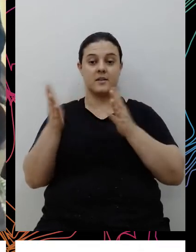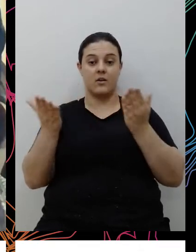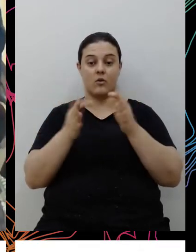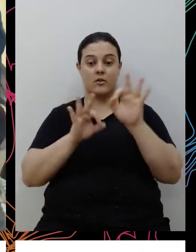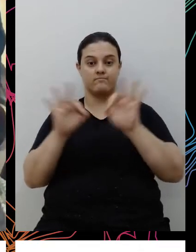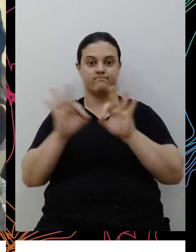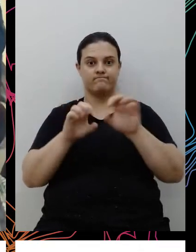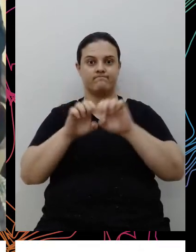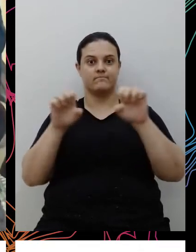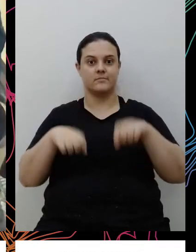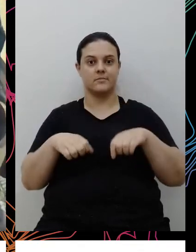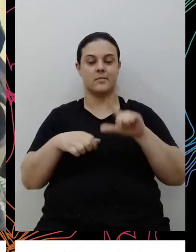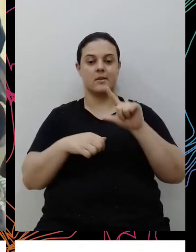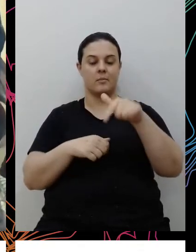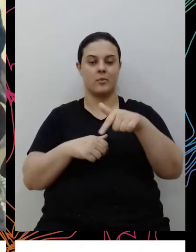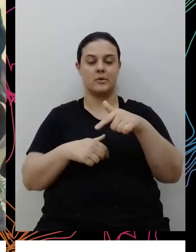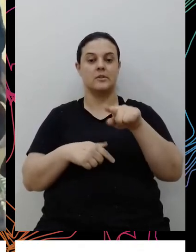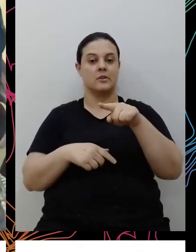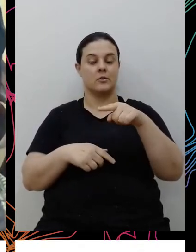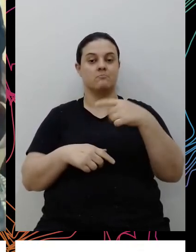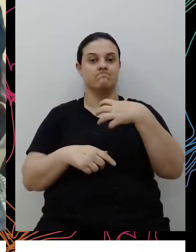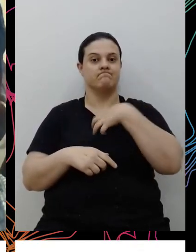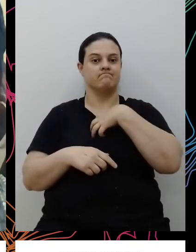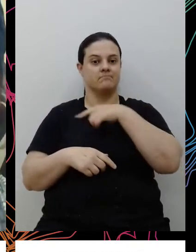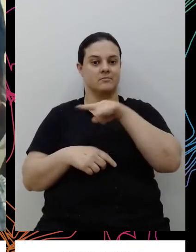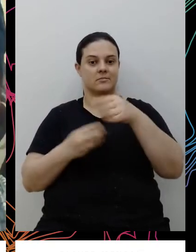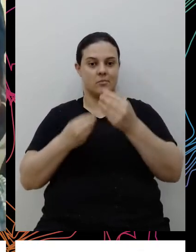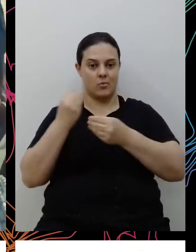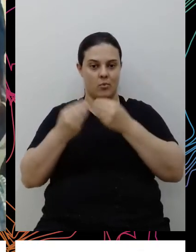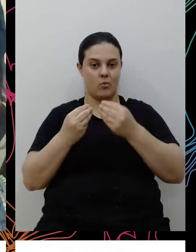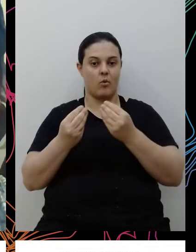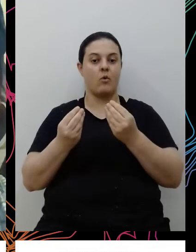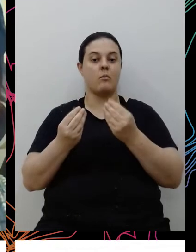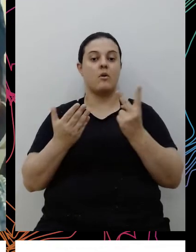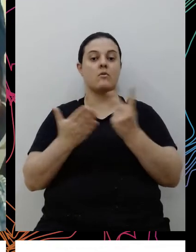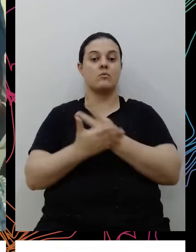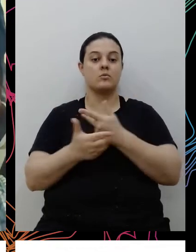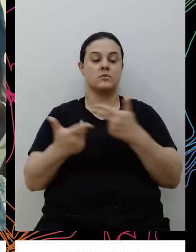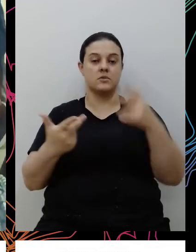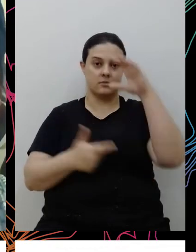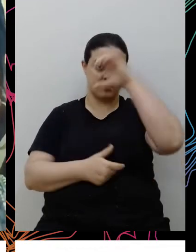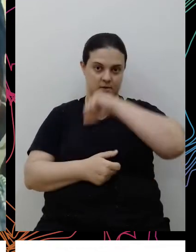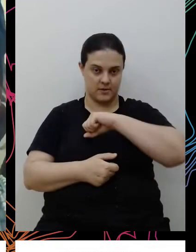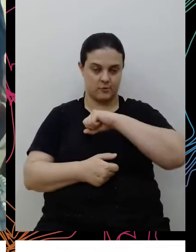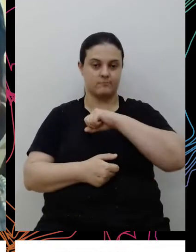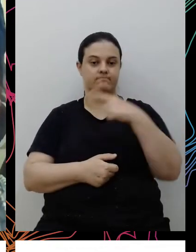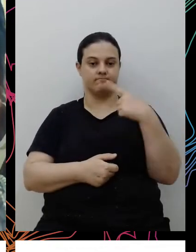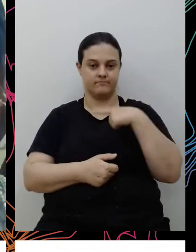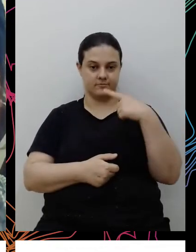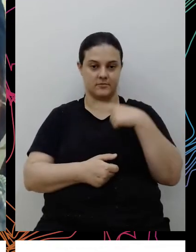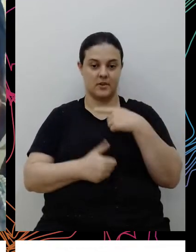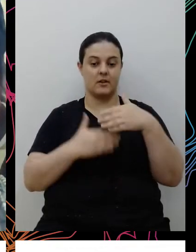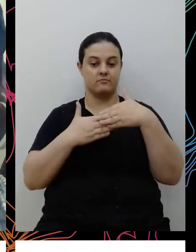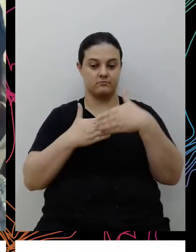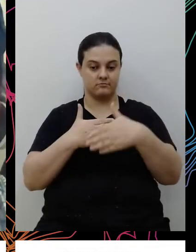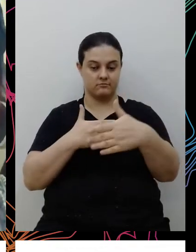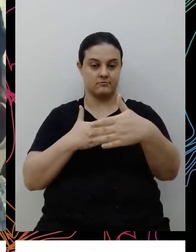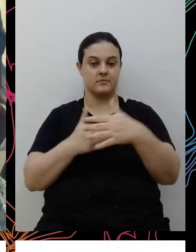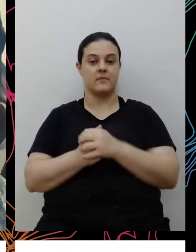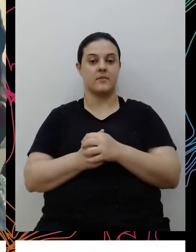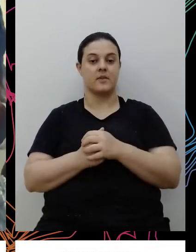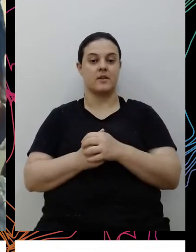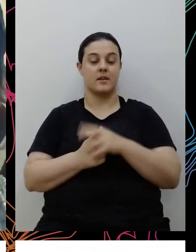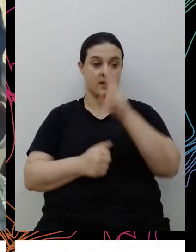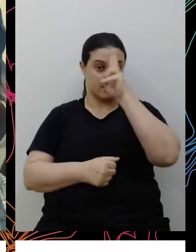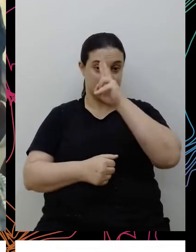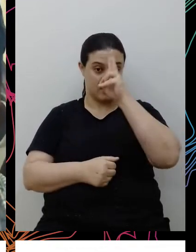que eu acredito que mexeu muito com a estrutura da empresa também, então quais os aprendizados que a empresa teve a partir de um caso, lembrando que